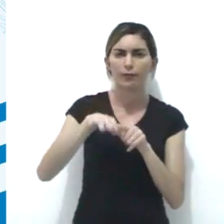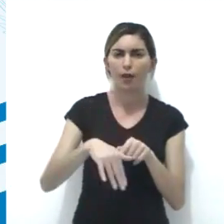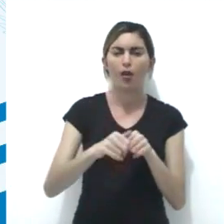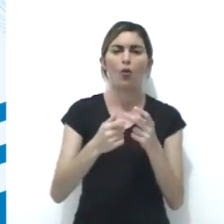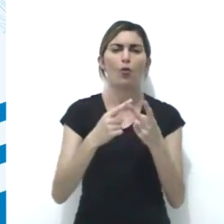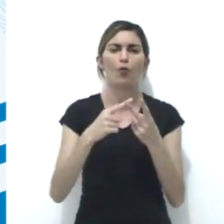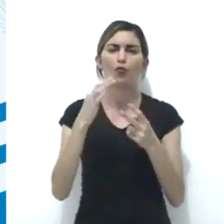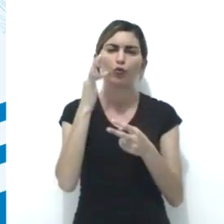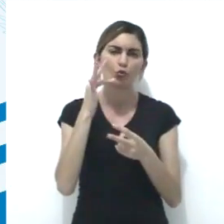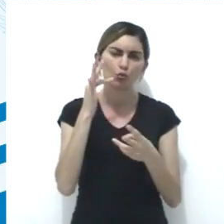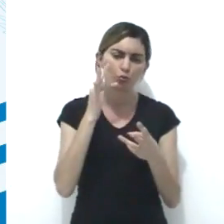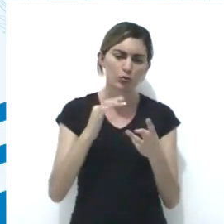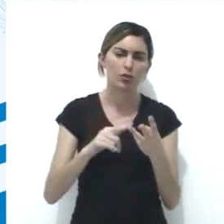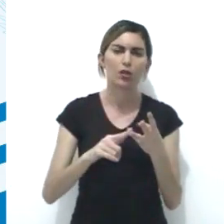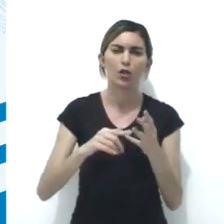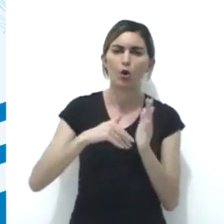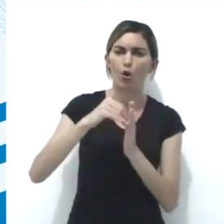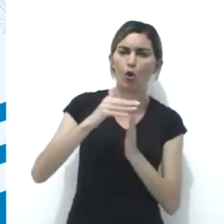frutas,